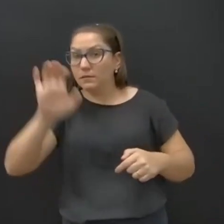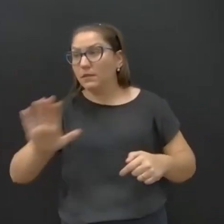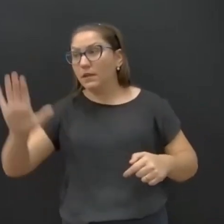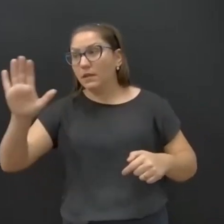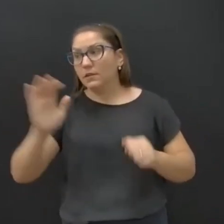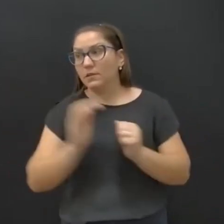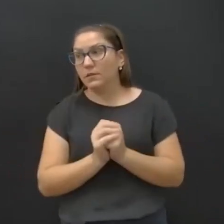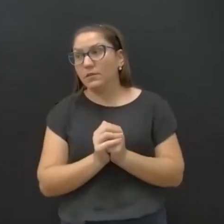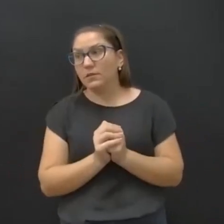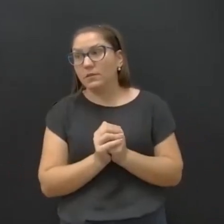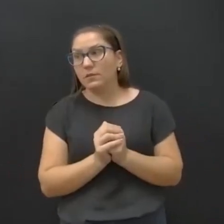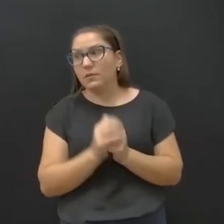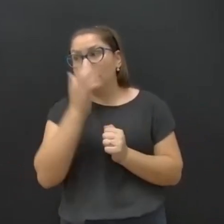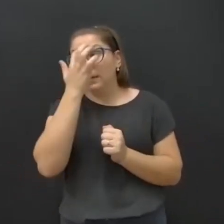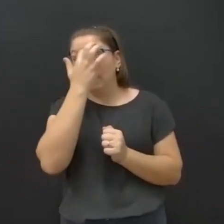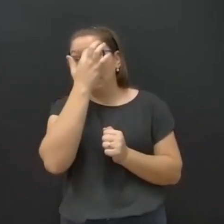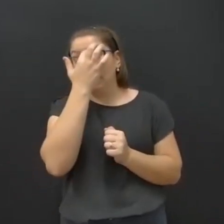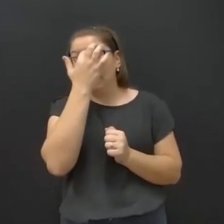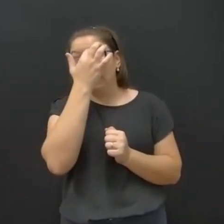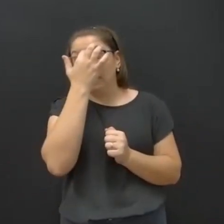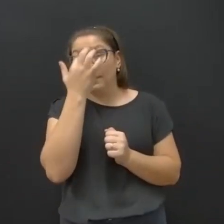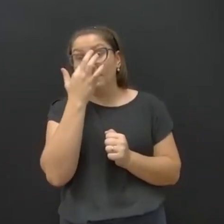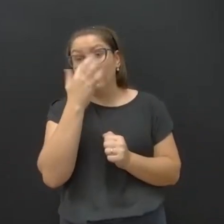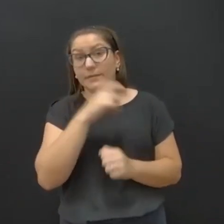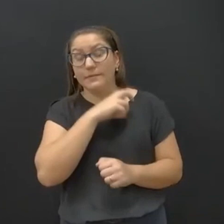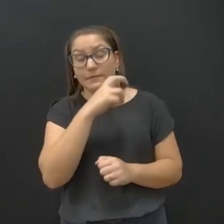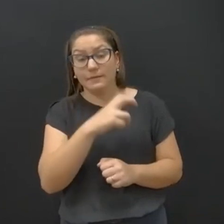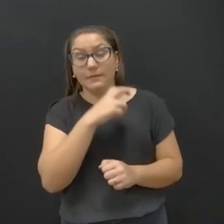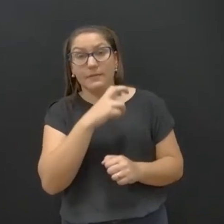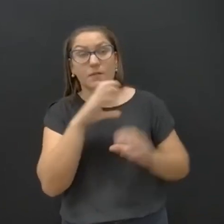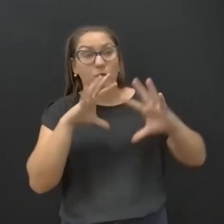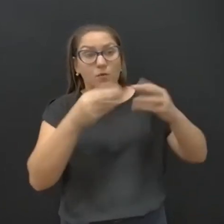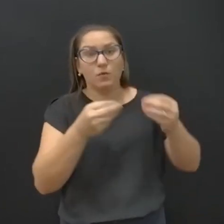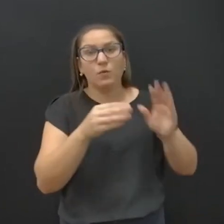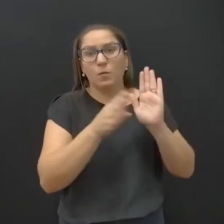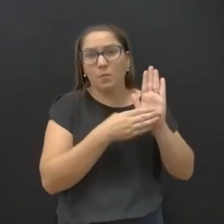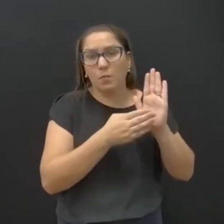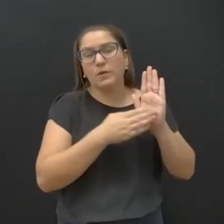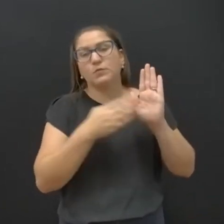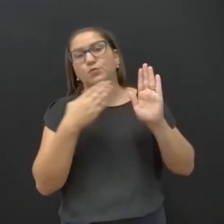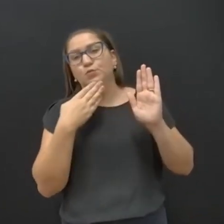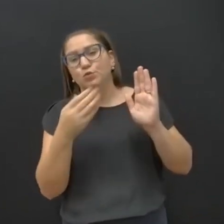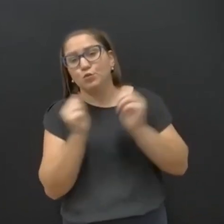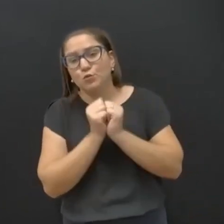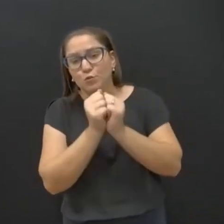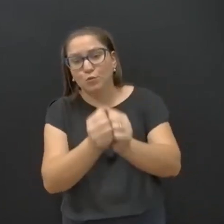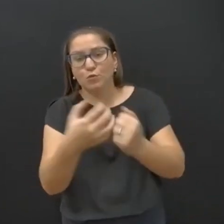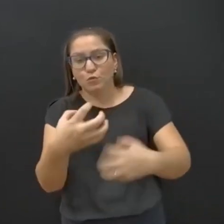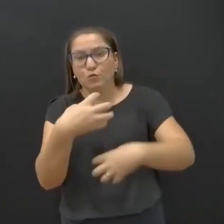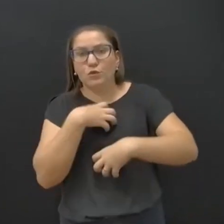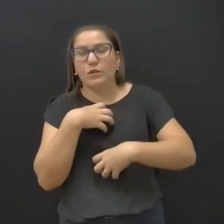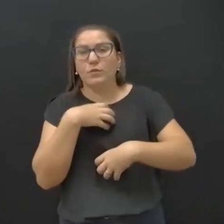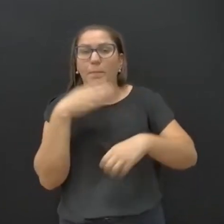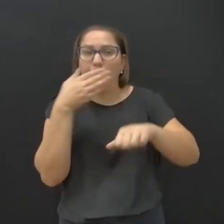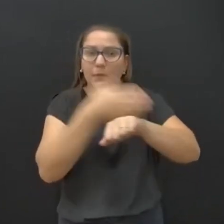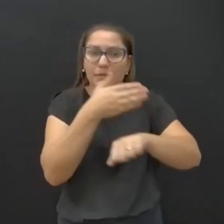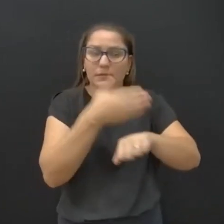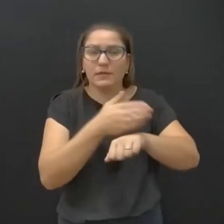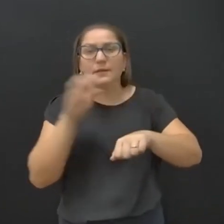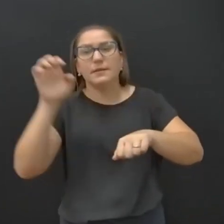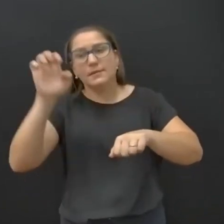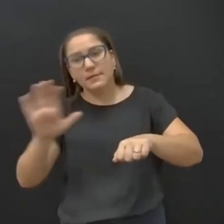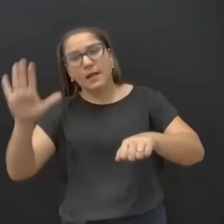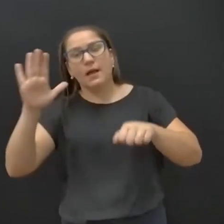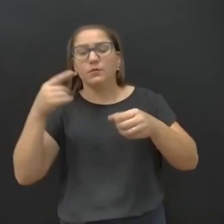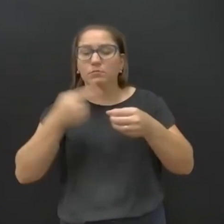muito, principalmente com o nosso vizinho Cascavel, para ter esse protocolo, essa forma, essa parceria entre Estado